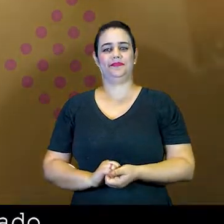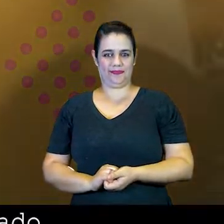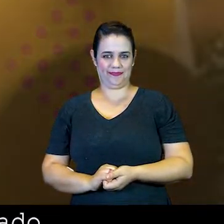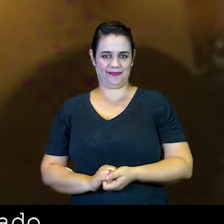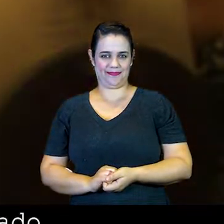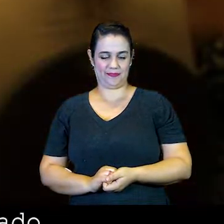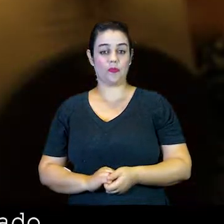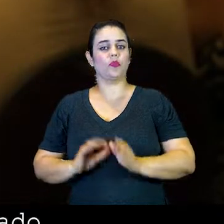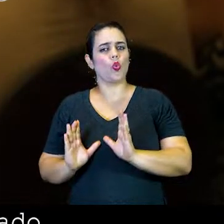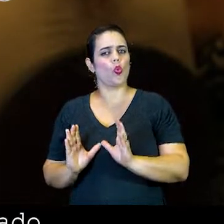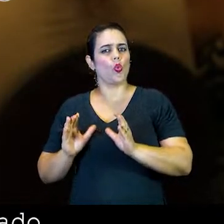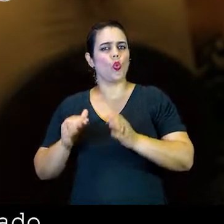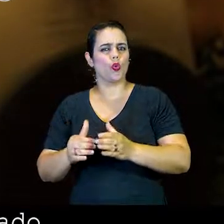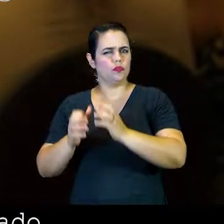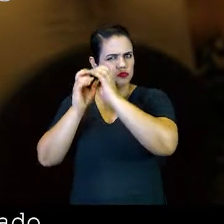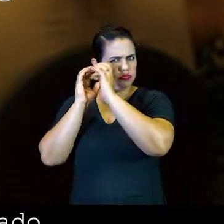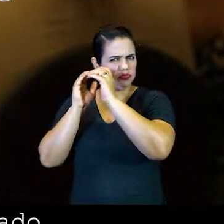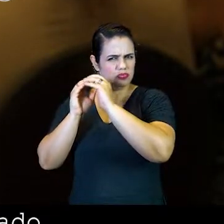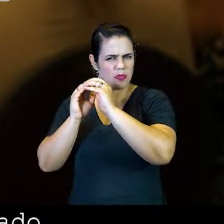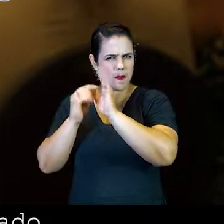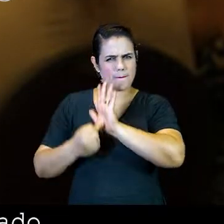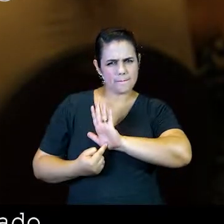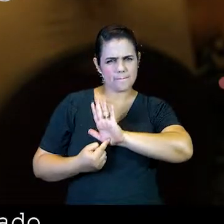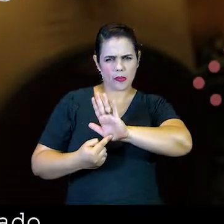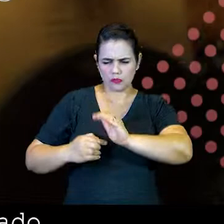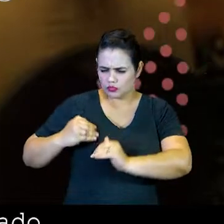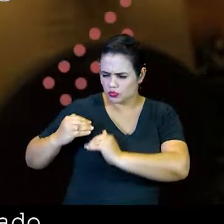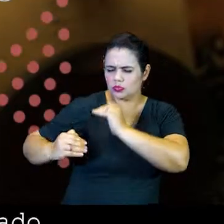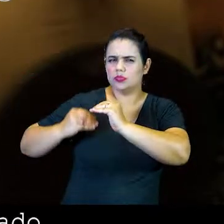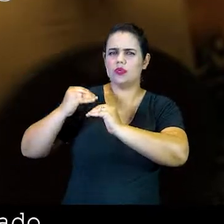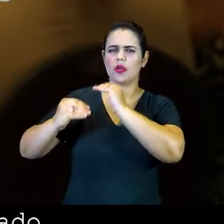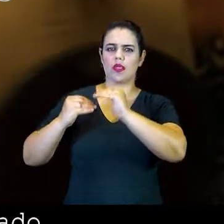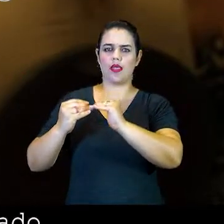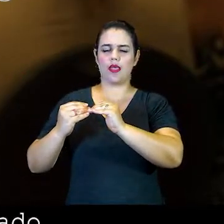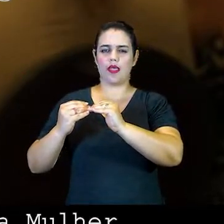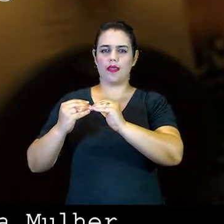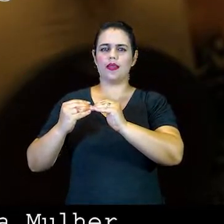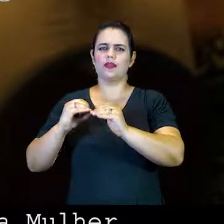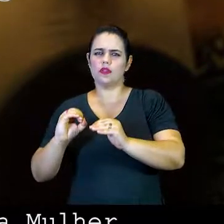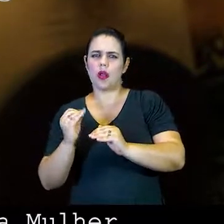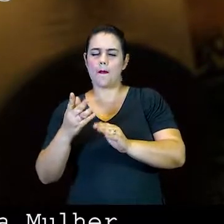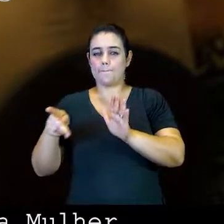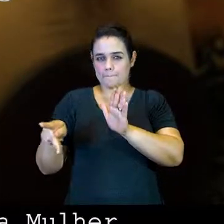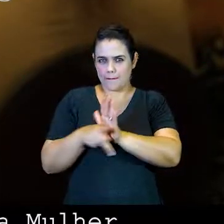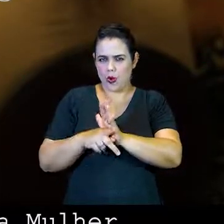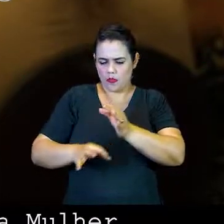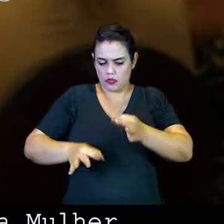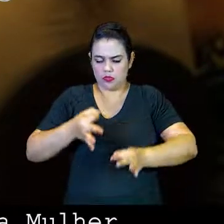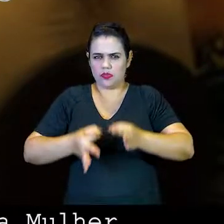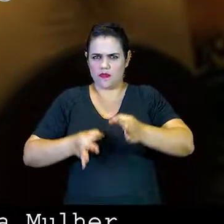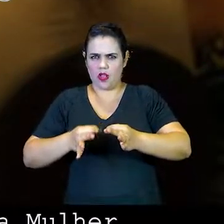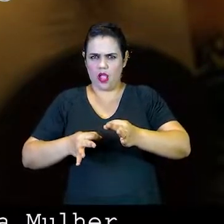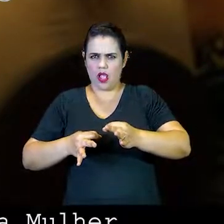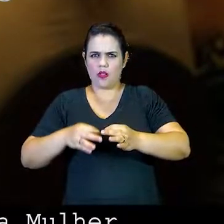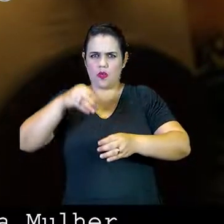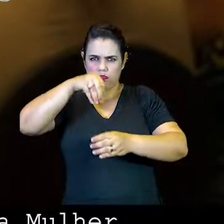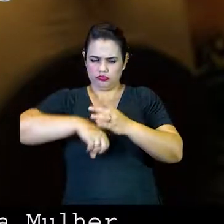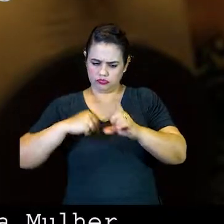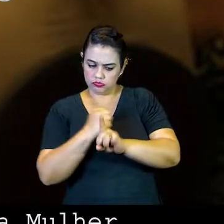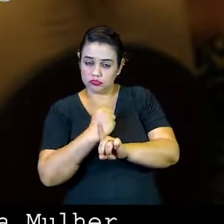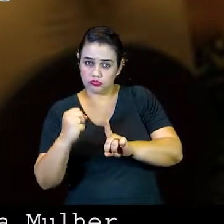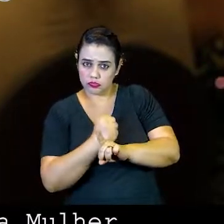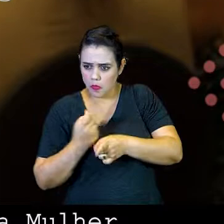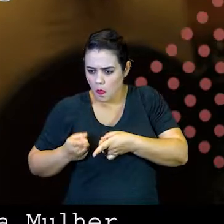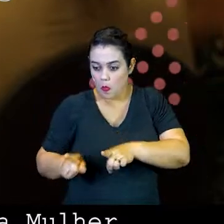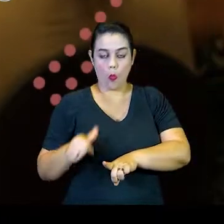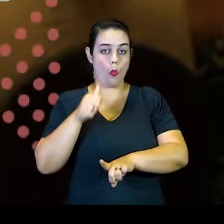No grupo reflexivo Atitude, desenvolvido e executado pela terceira vara de violência doméstica e familiar